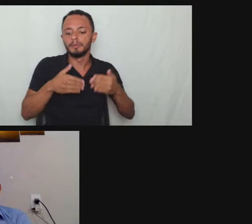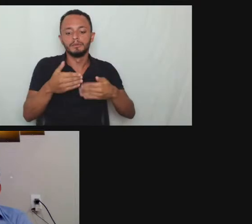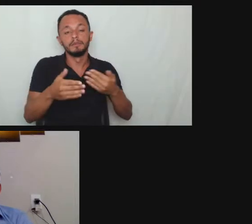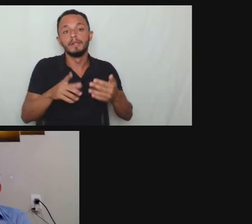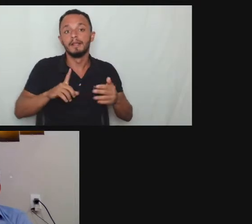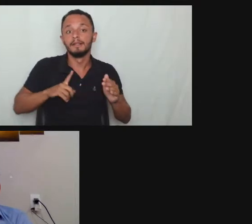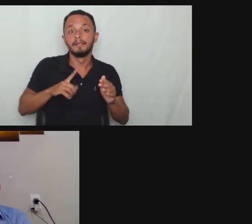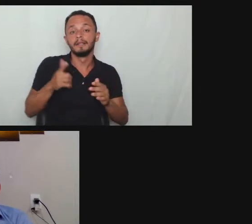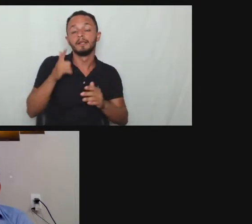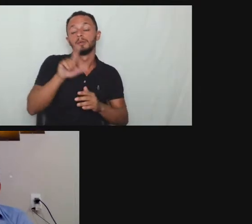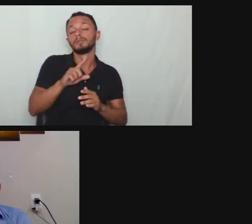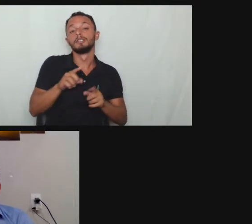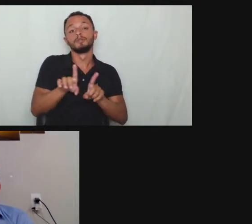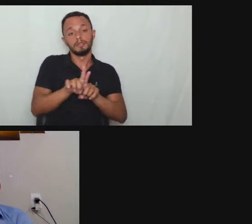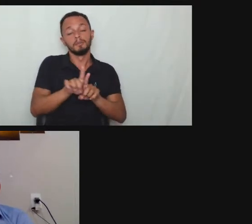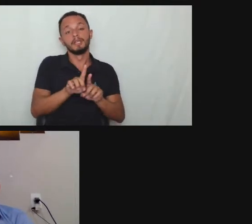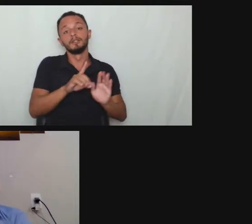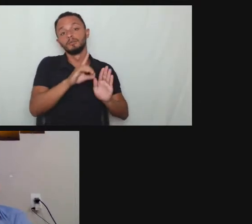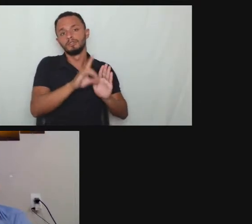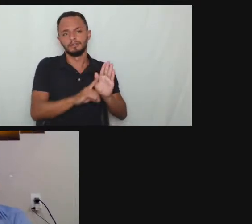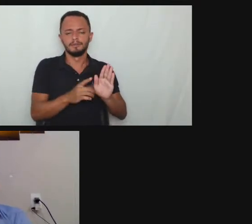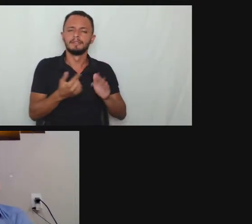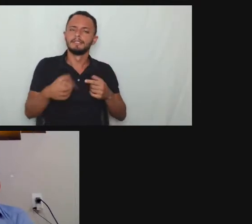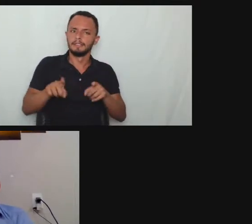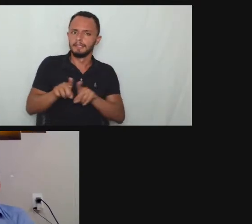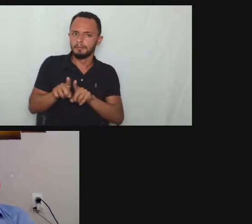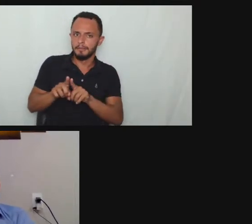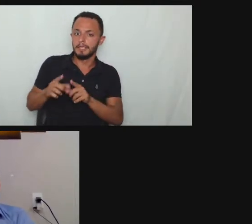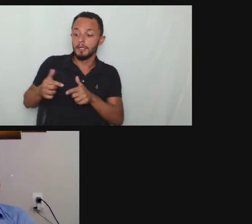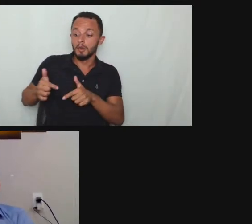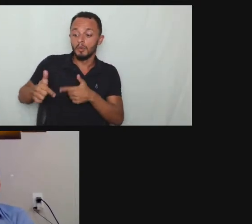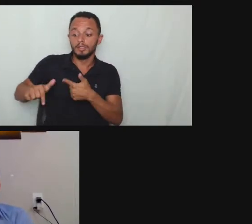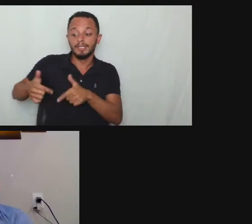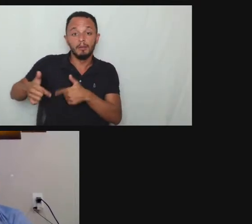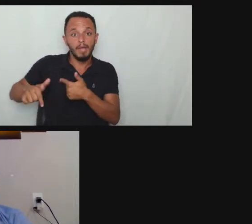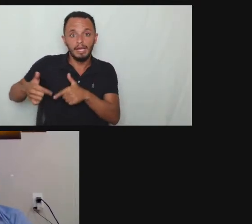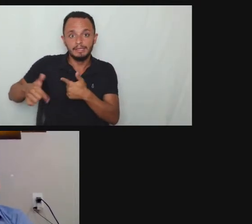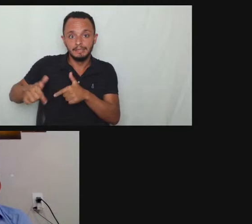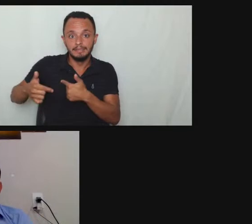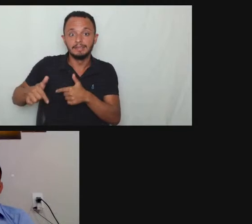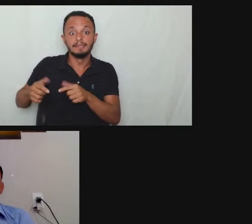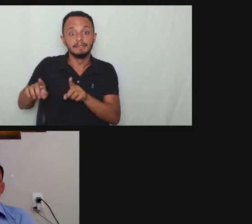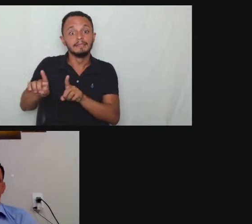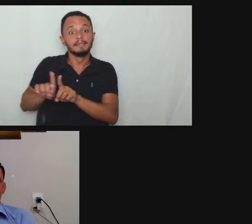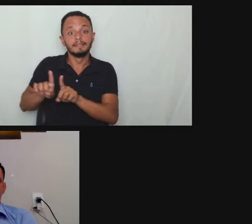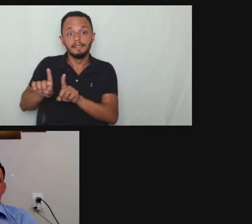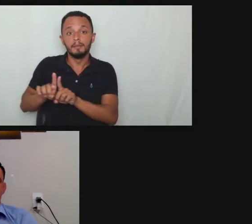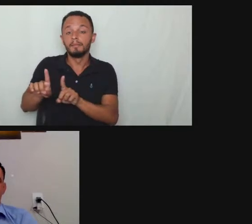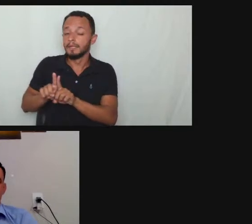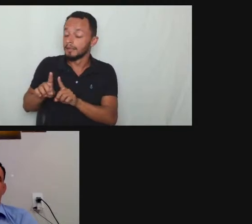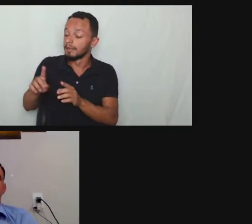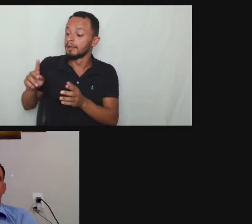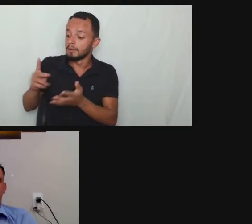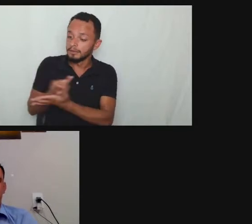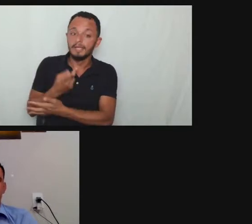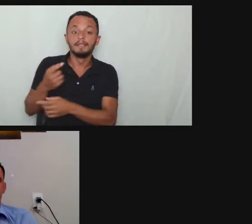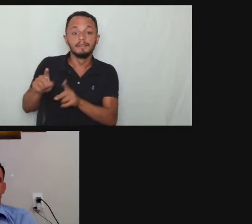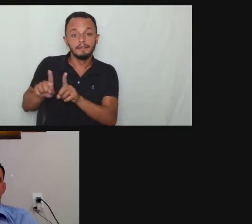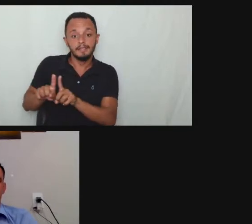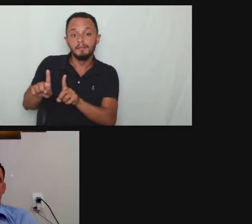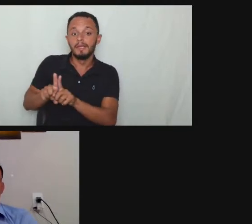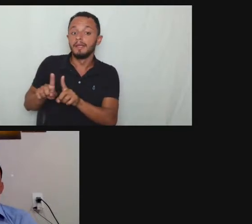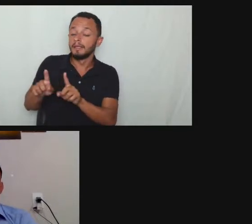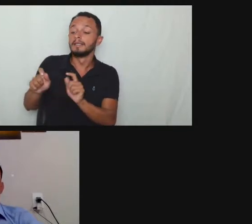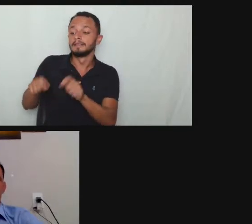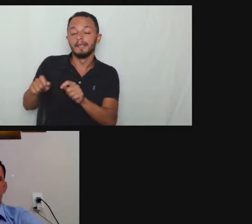do direito e no campo trabalhista também acontece desde a nossa construção até a